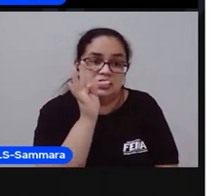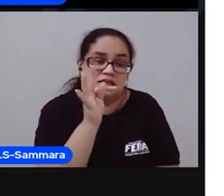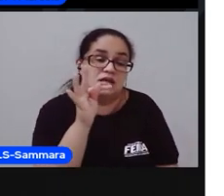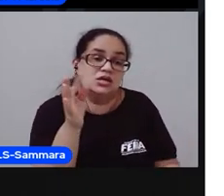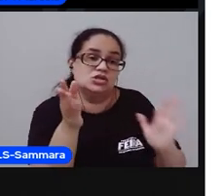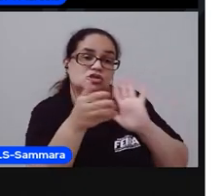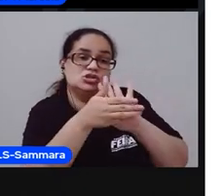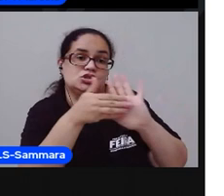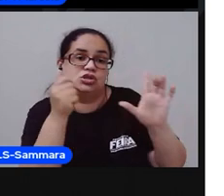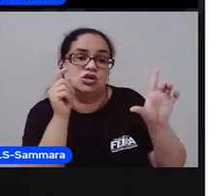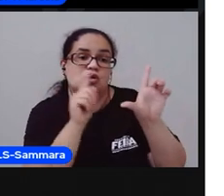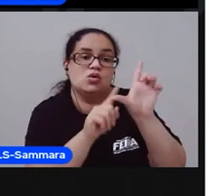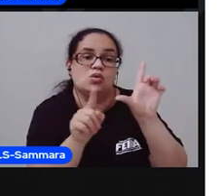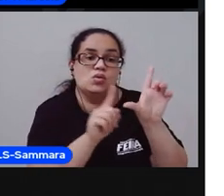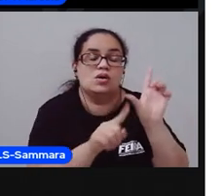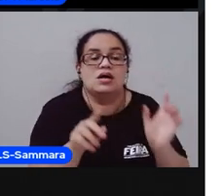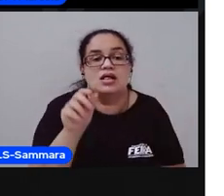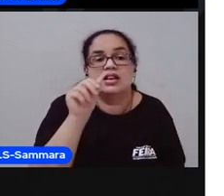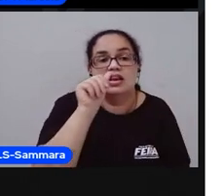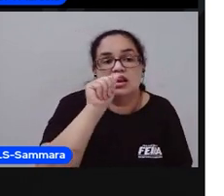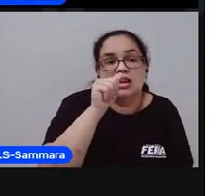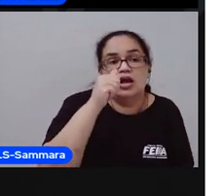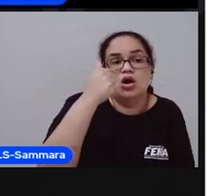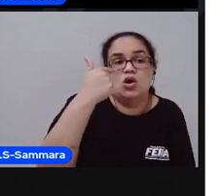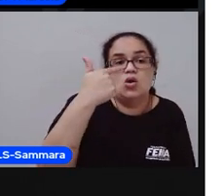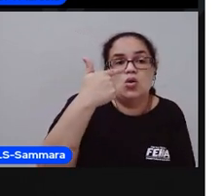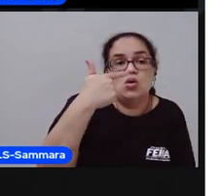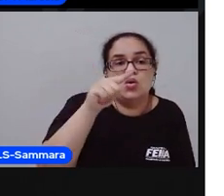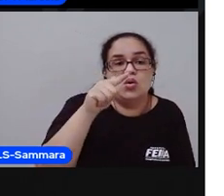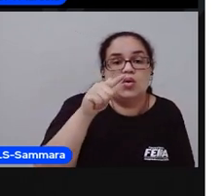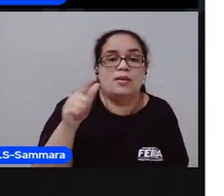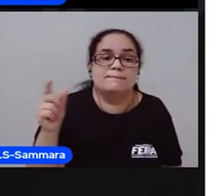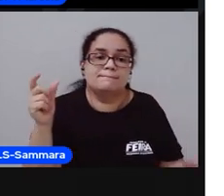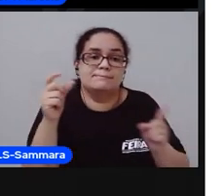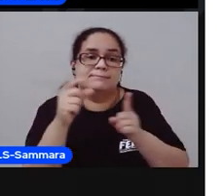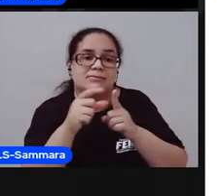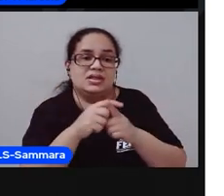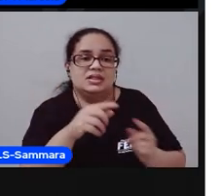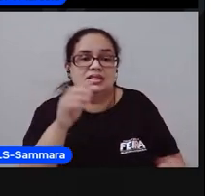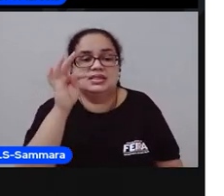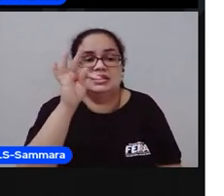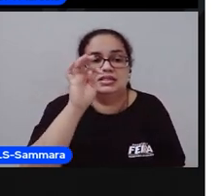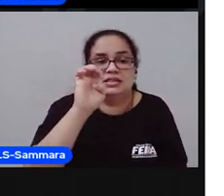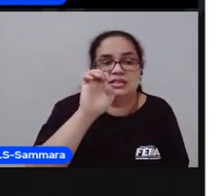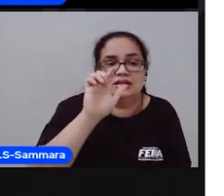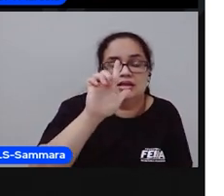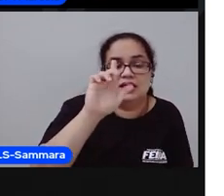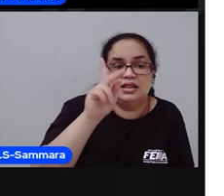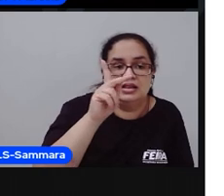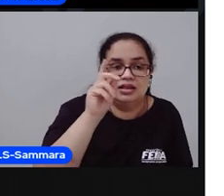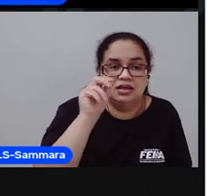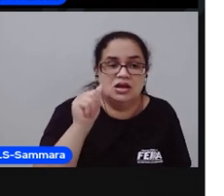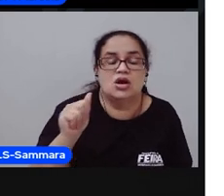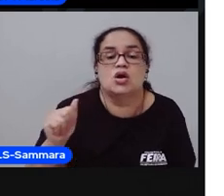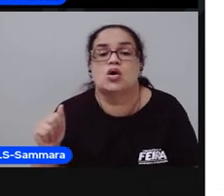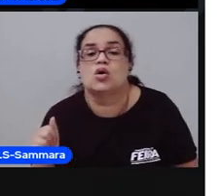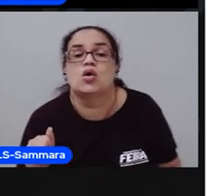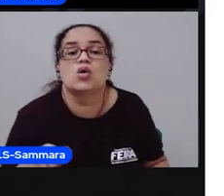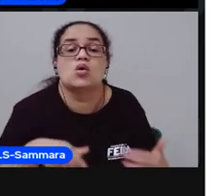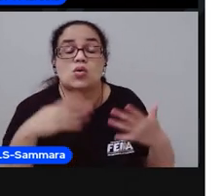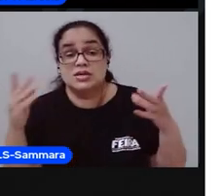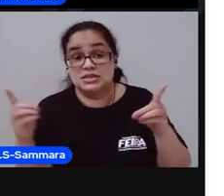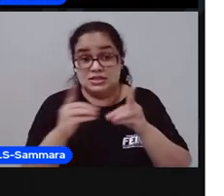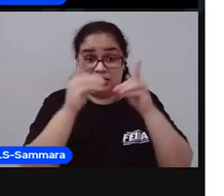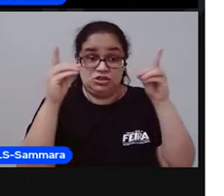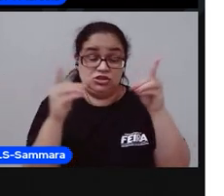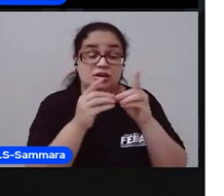o A da palavra, que formou outra, chamada T-Lha. Com essa dinâmica,